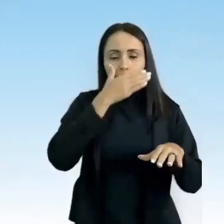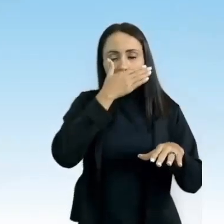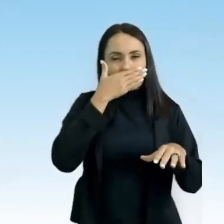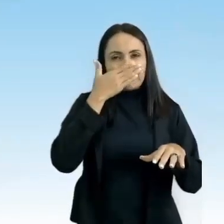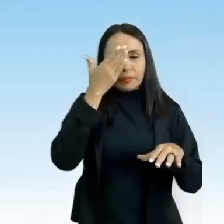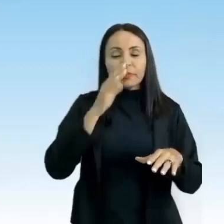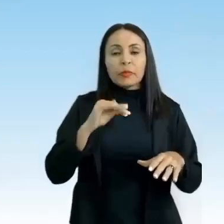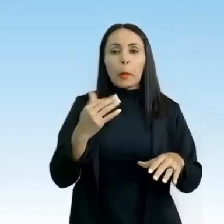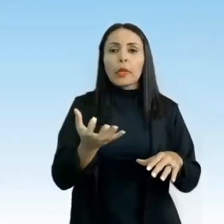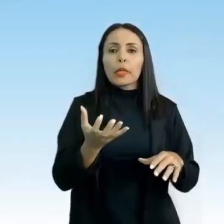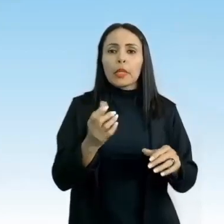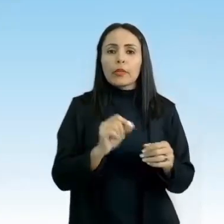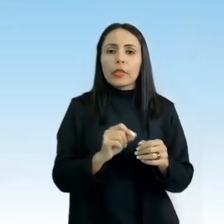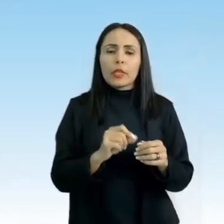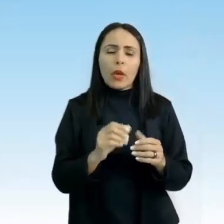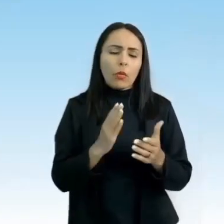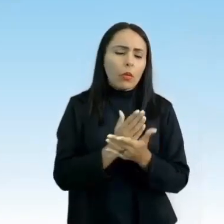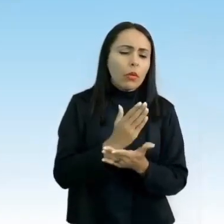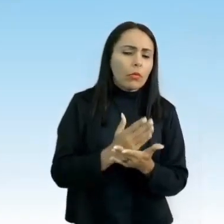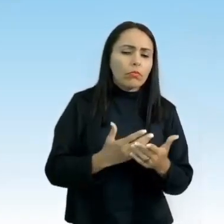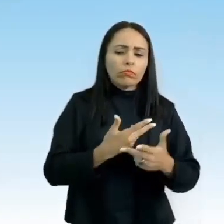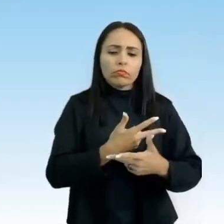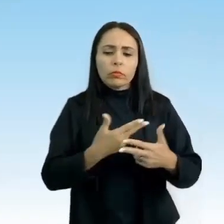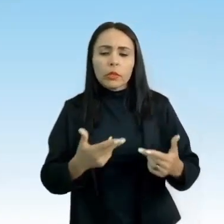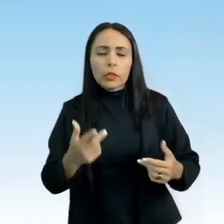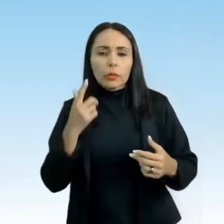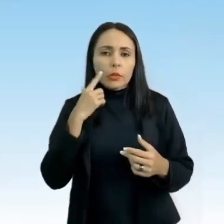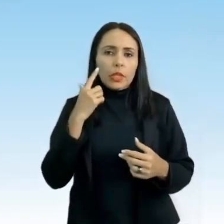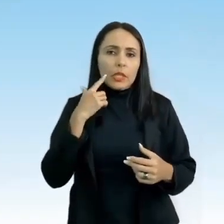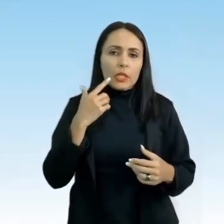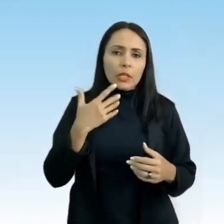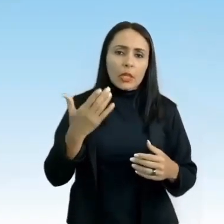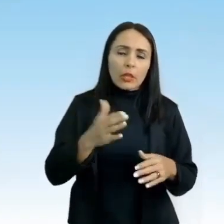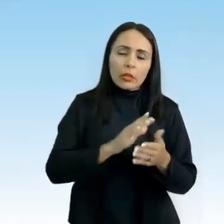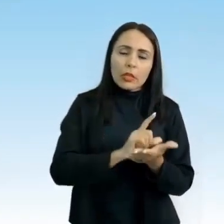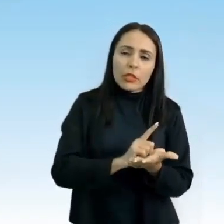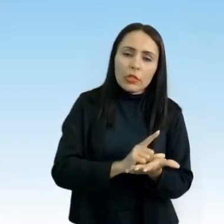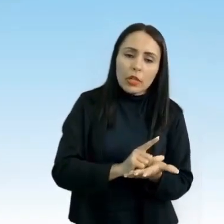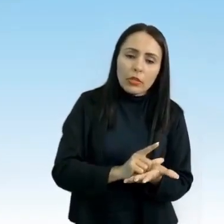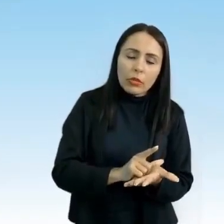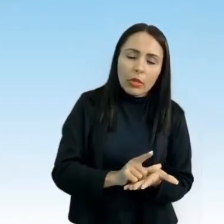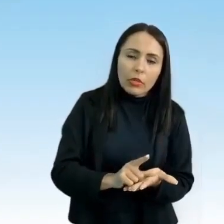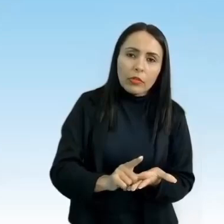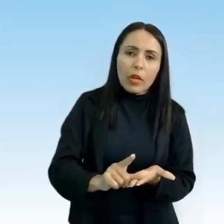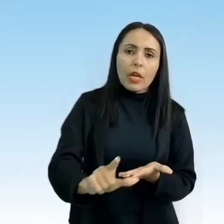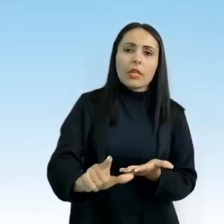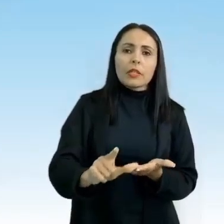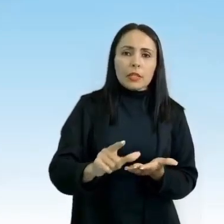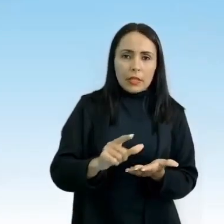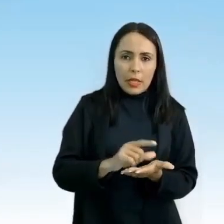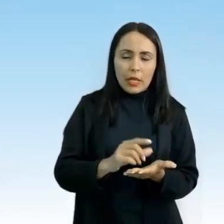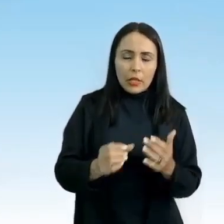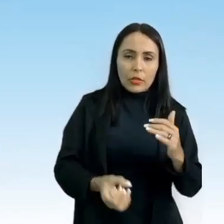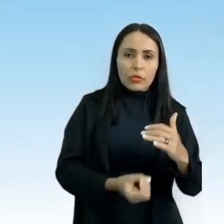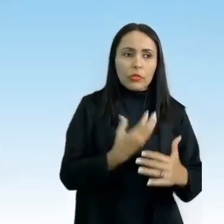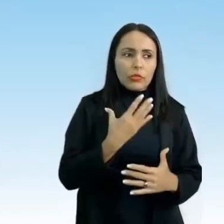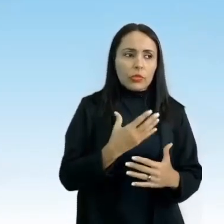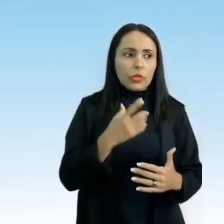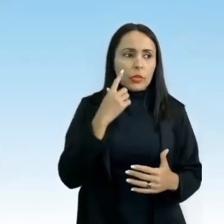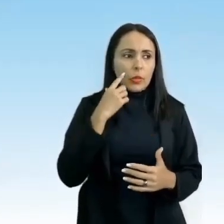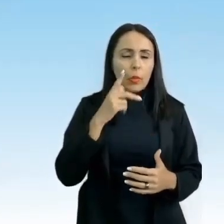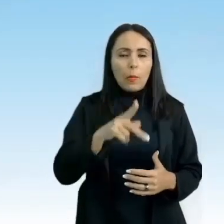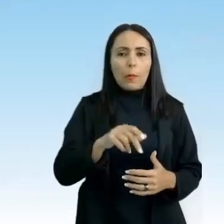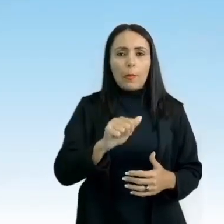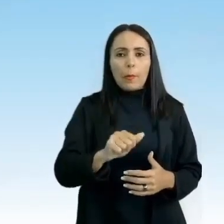queriam fazer algo que pudesse deslizar no asfalto e criou o patins, né? A